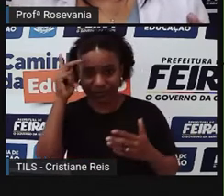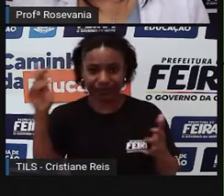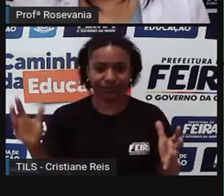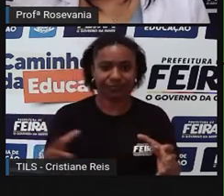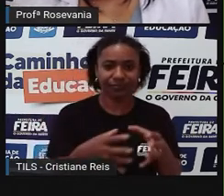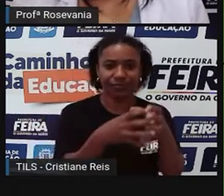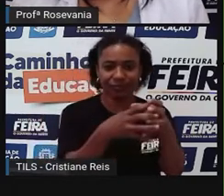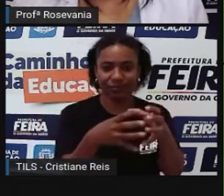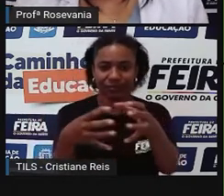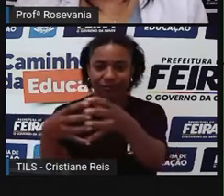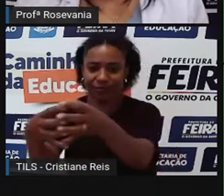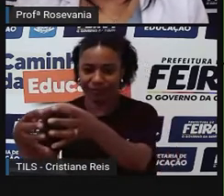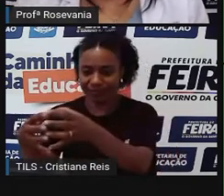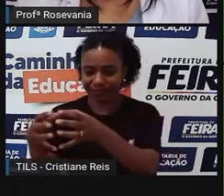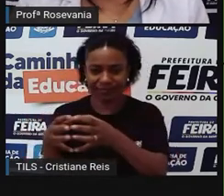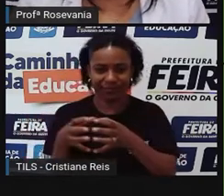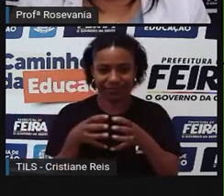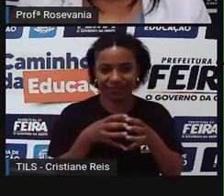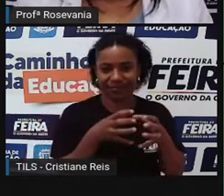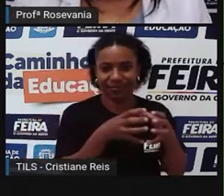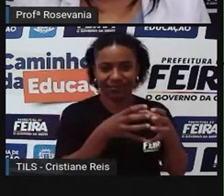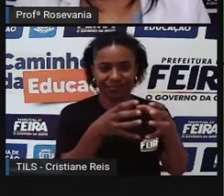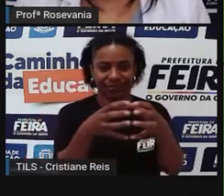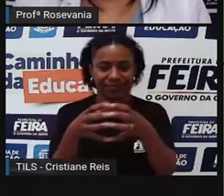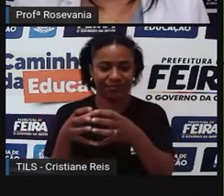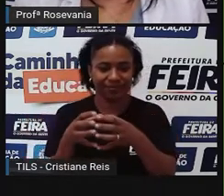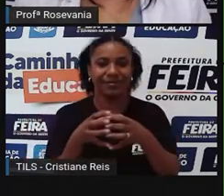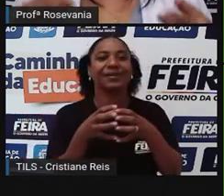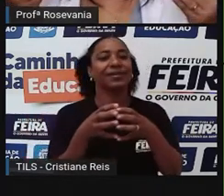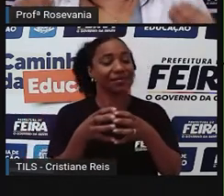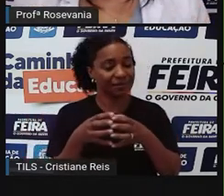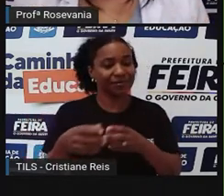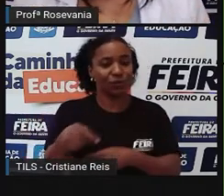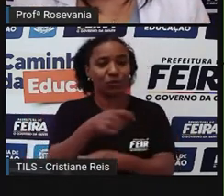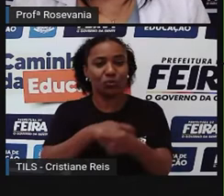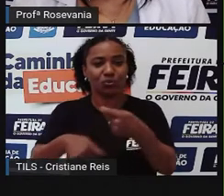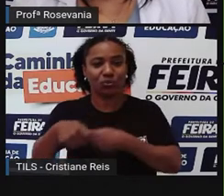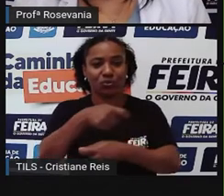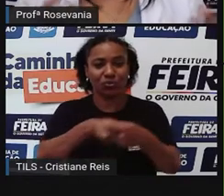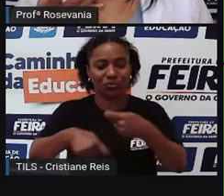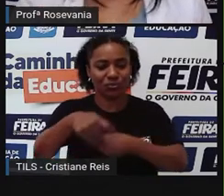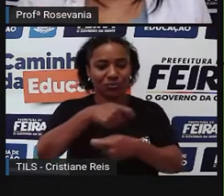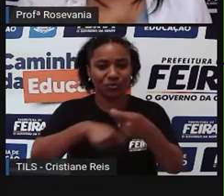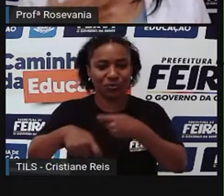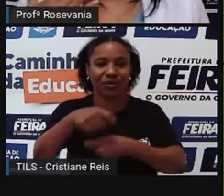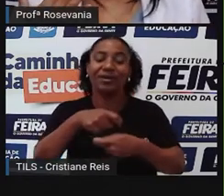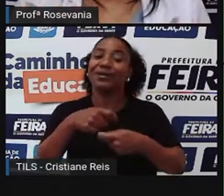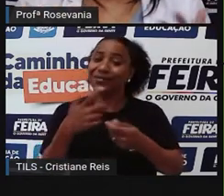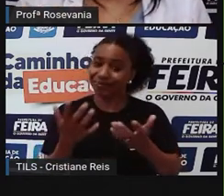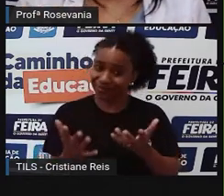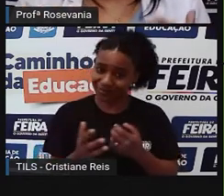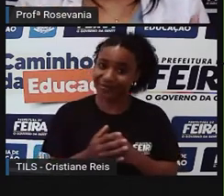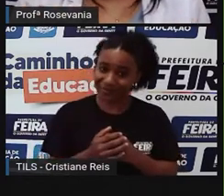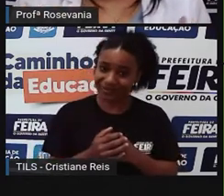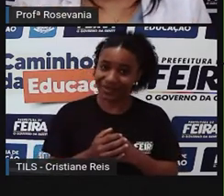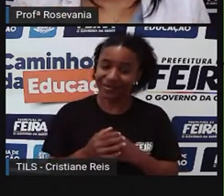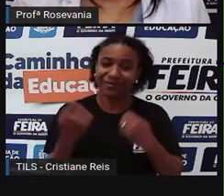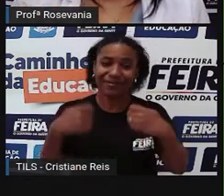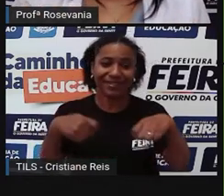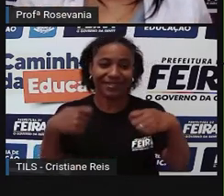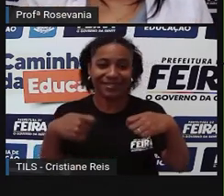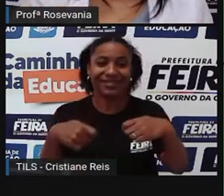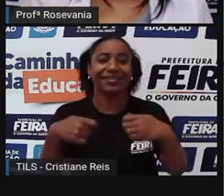que vai formando alguma aglomeração, né, urbana ali, a gente precisa de ter comércio, de ter